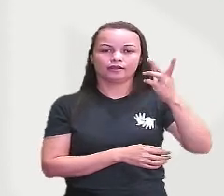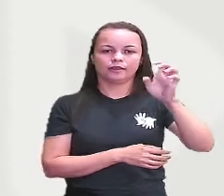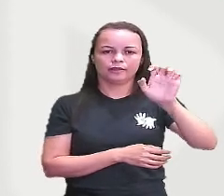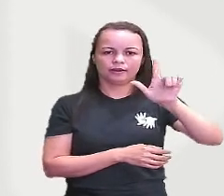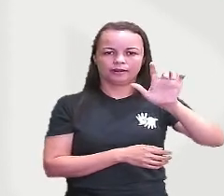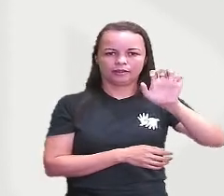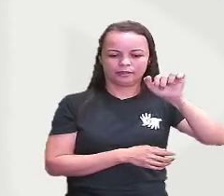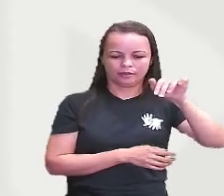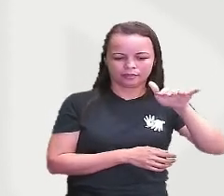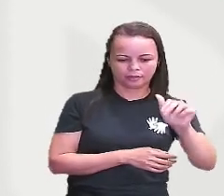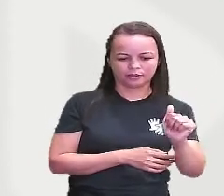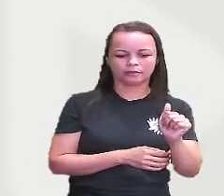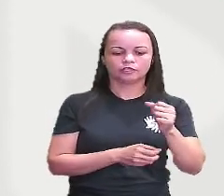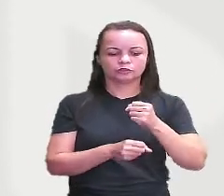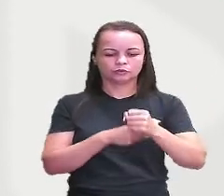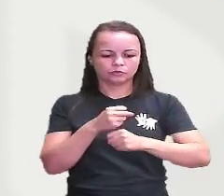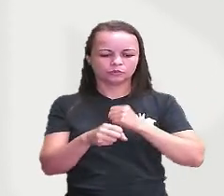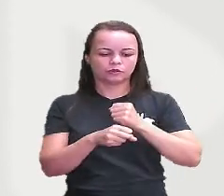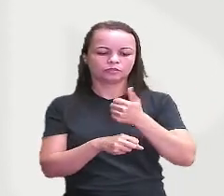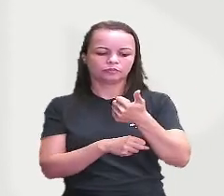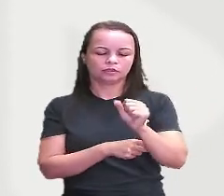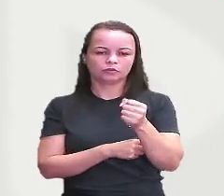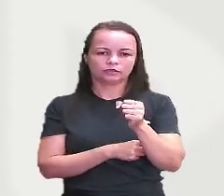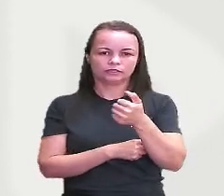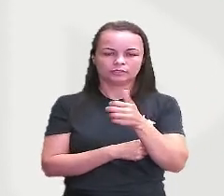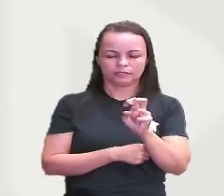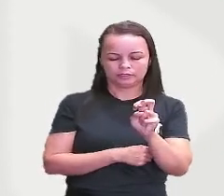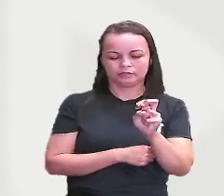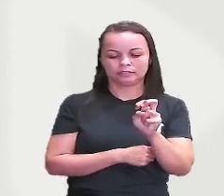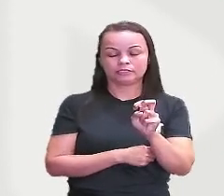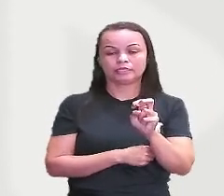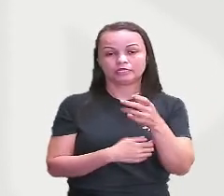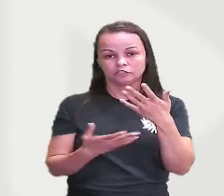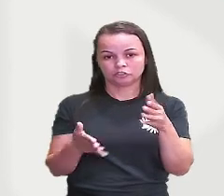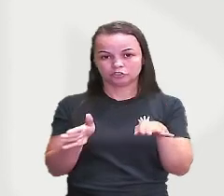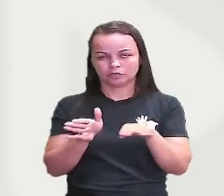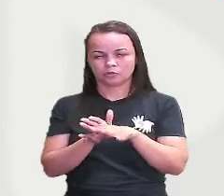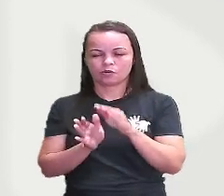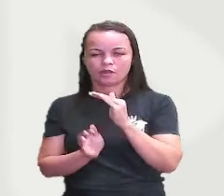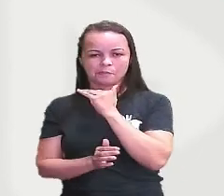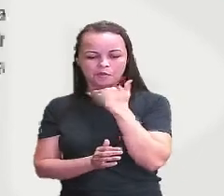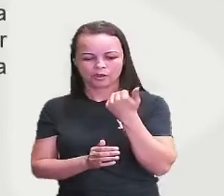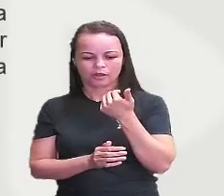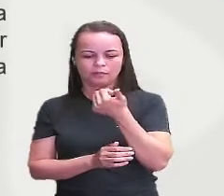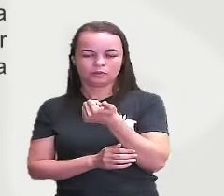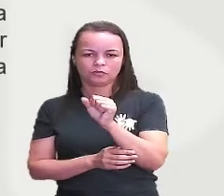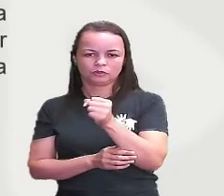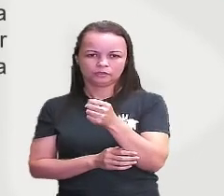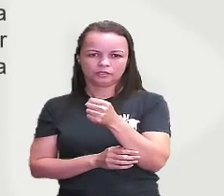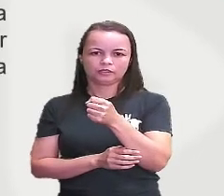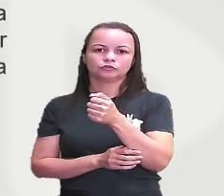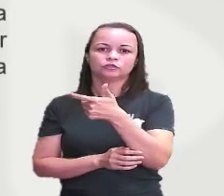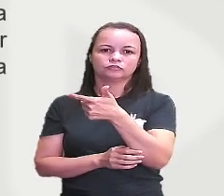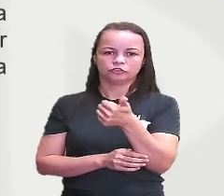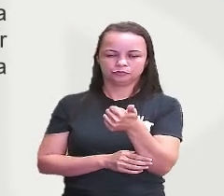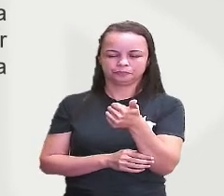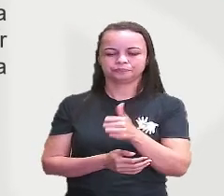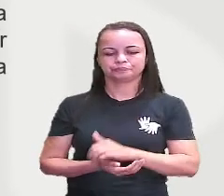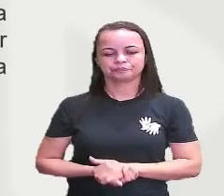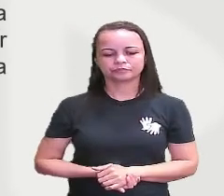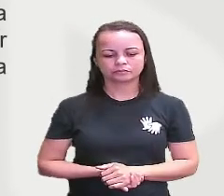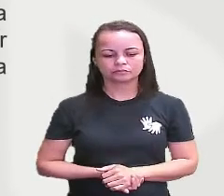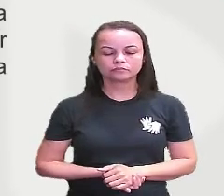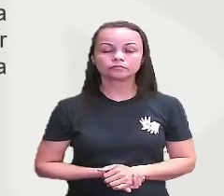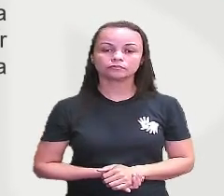posteriormente falece em 1821 com isso gente a gente pode